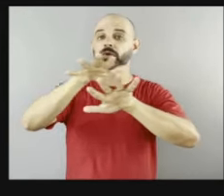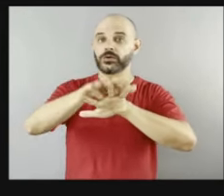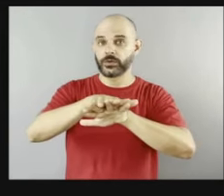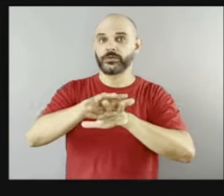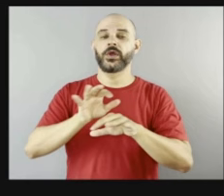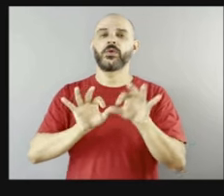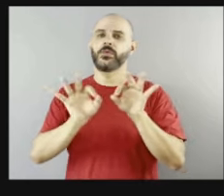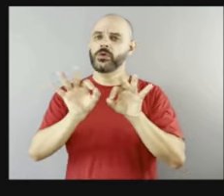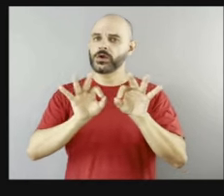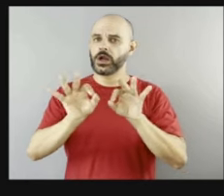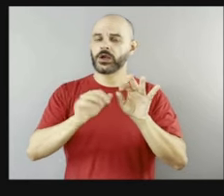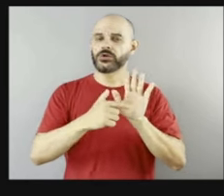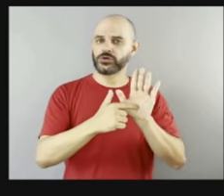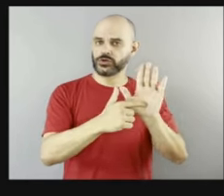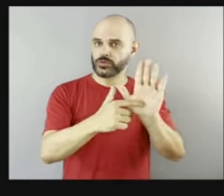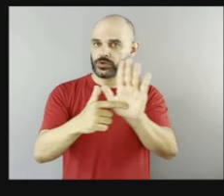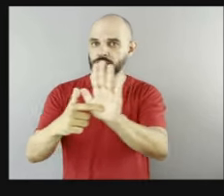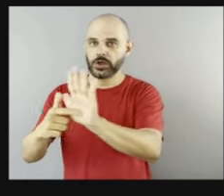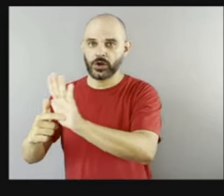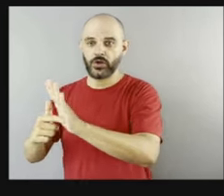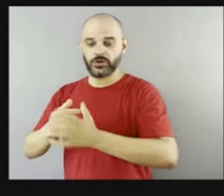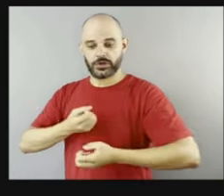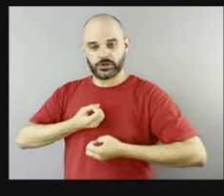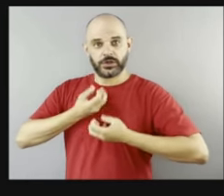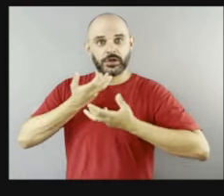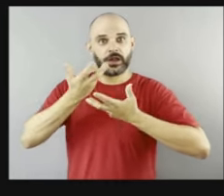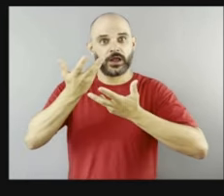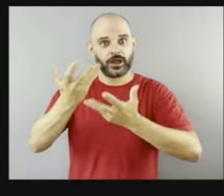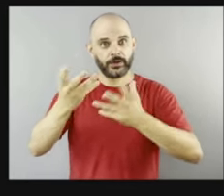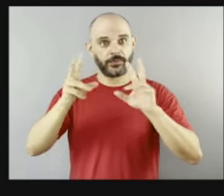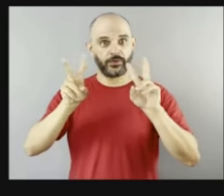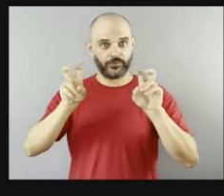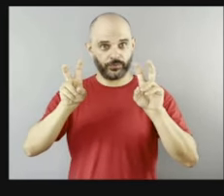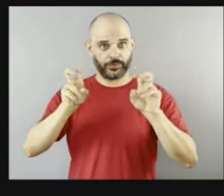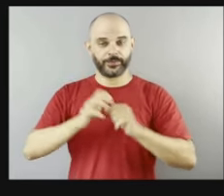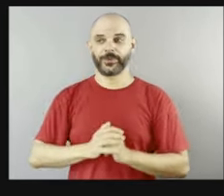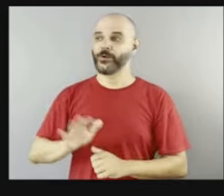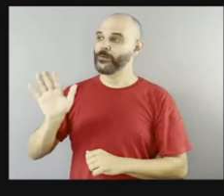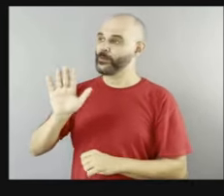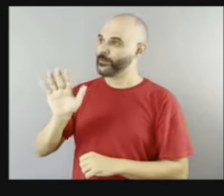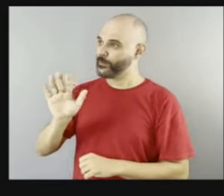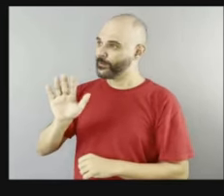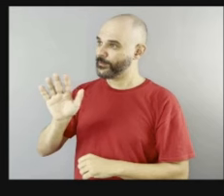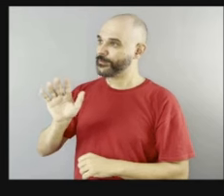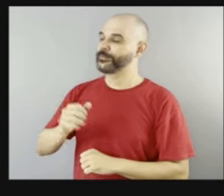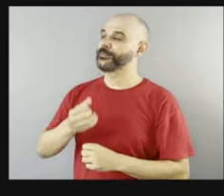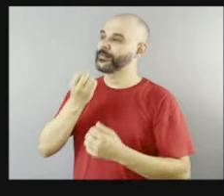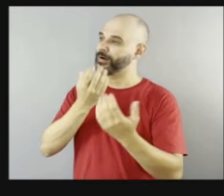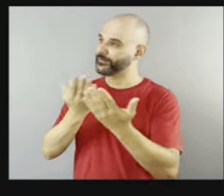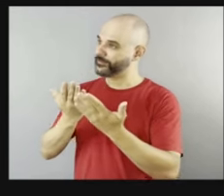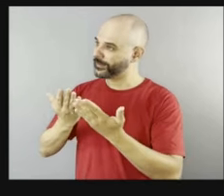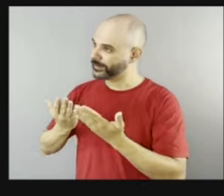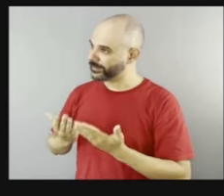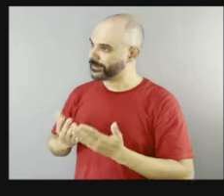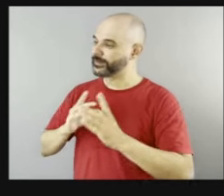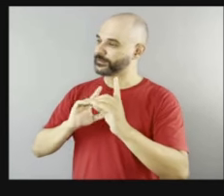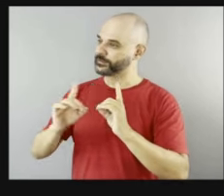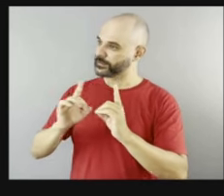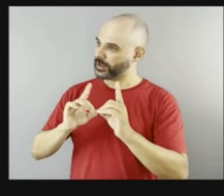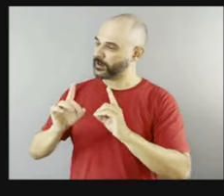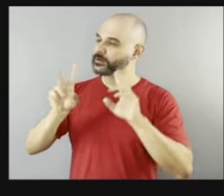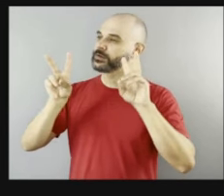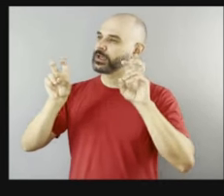incrível de exposição de dentro para fora. Olá, Patrícia, muito bem-vinda então aqui a esse